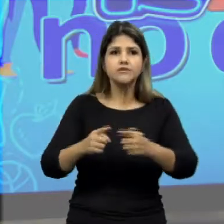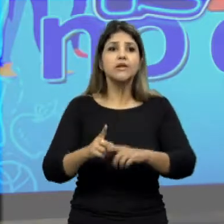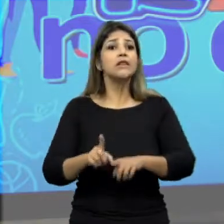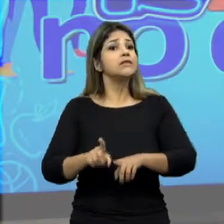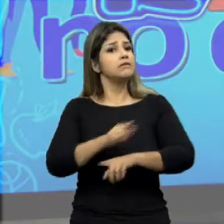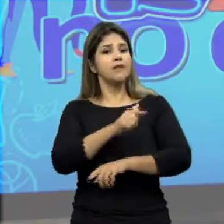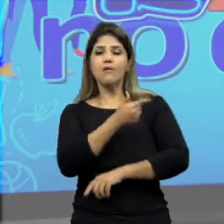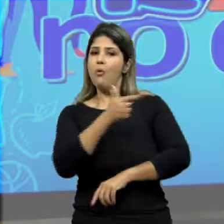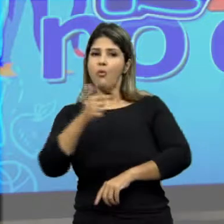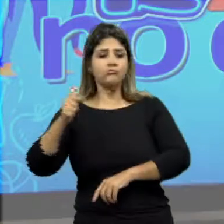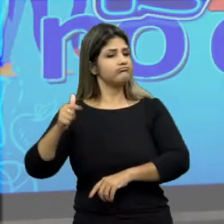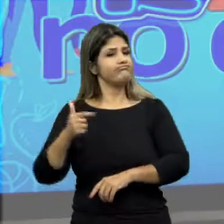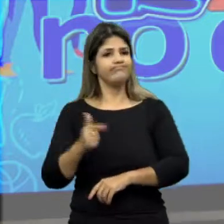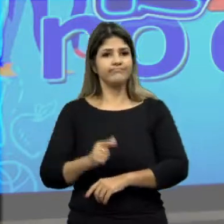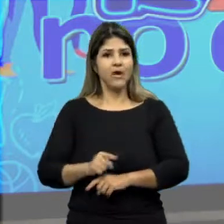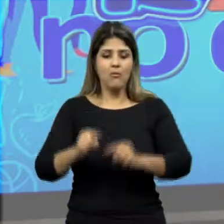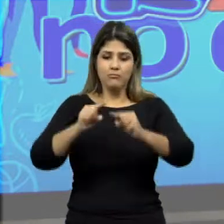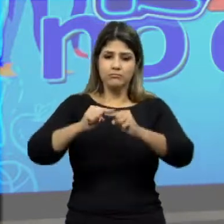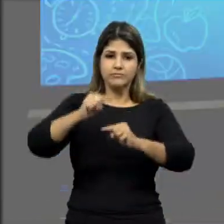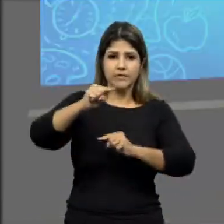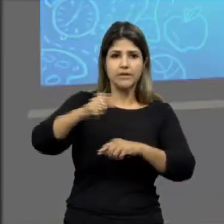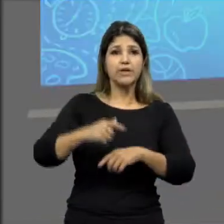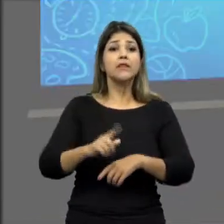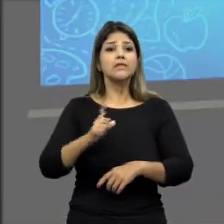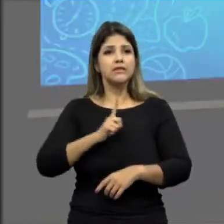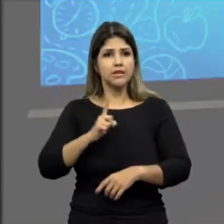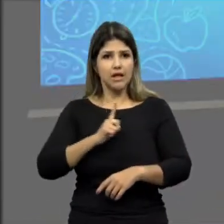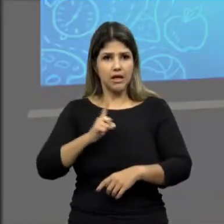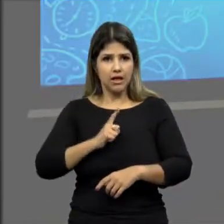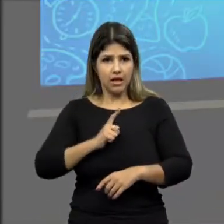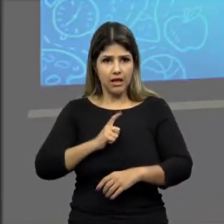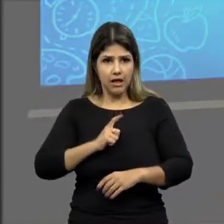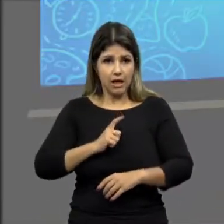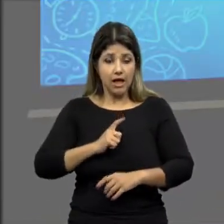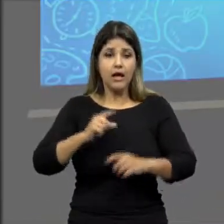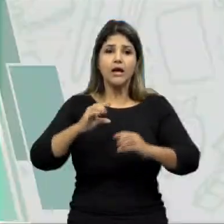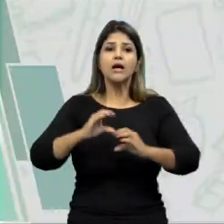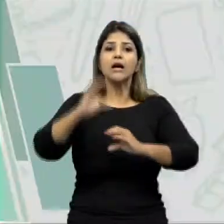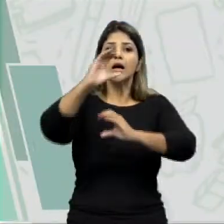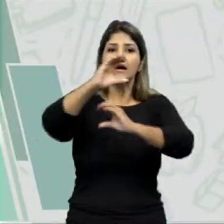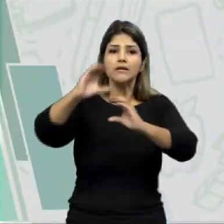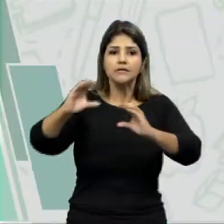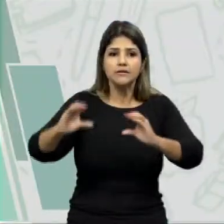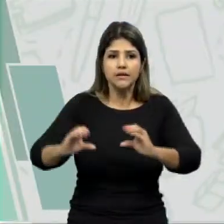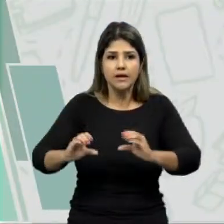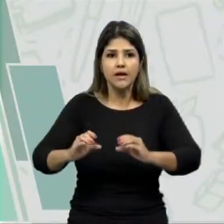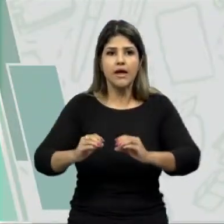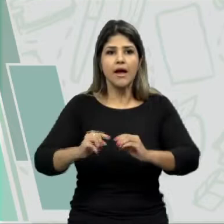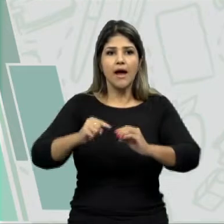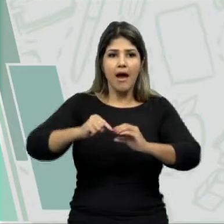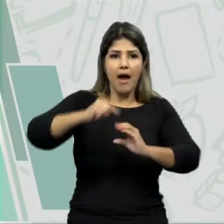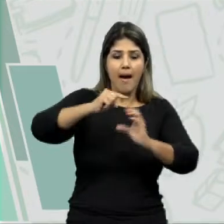e existem cadeias que não fecham ciclos. Nós temos as cadeias que são abertas,